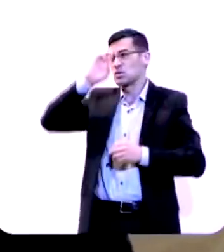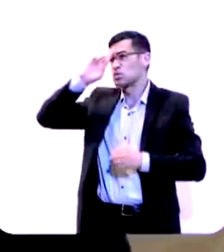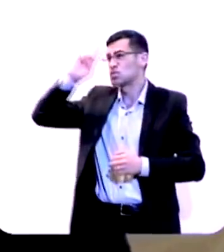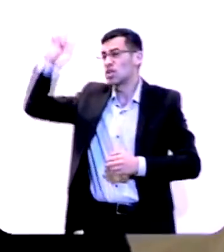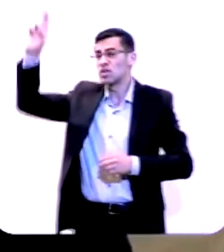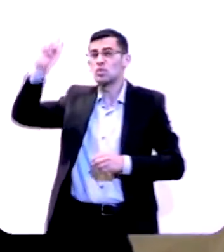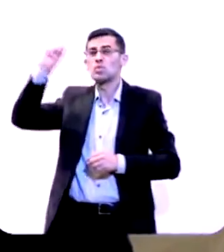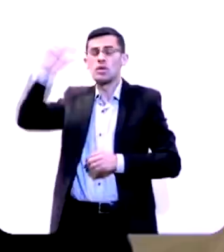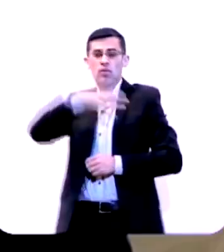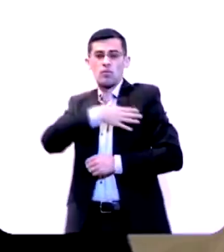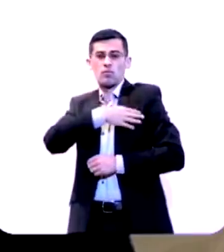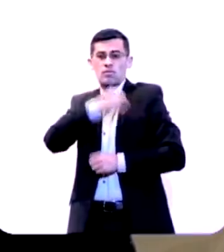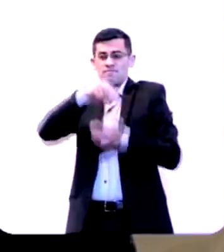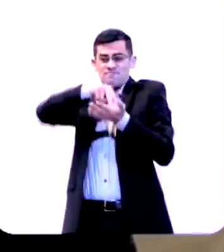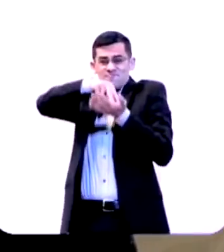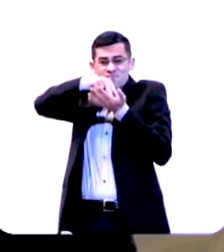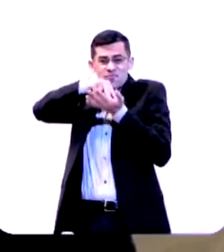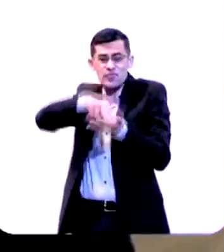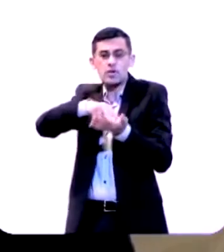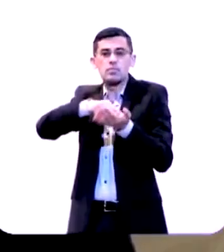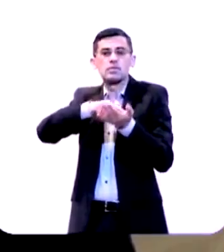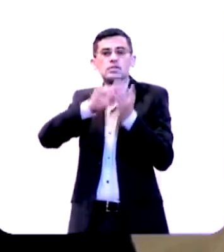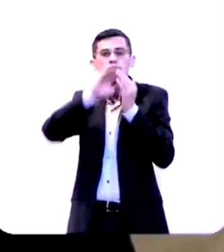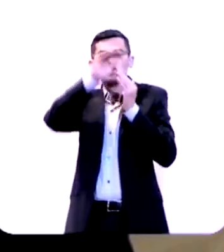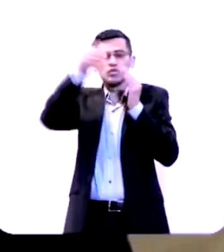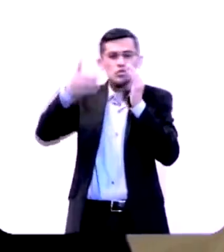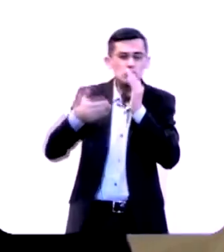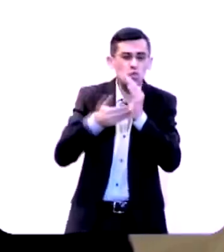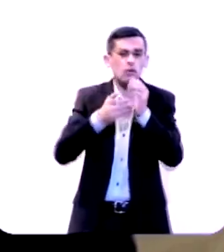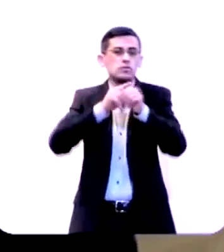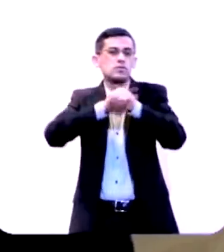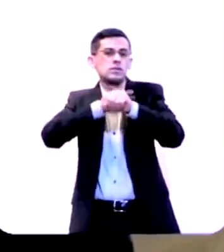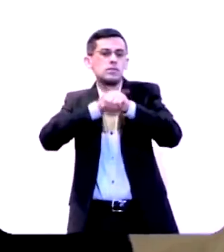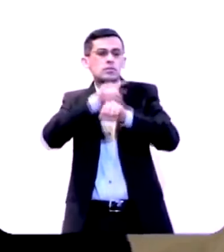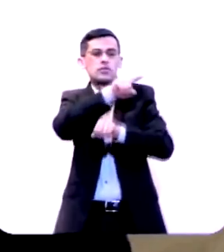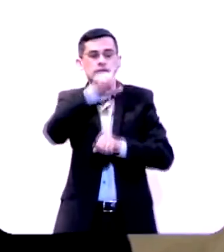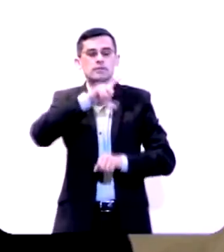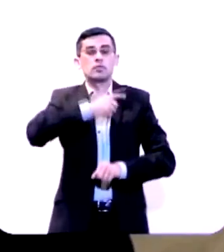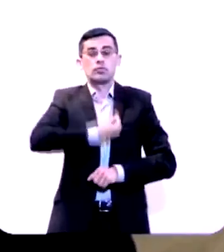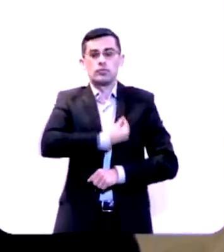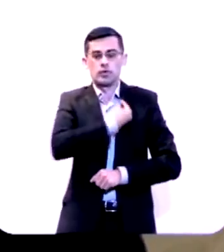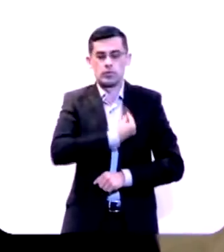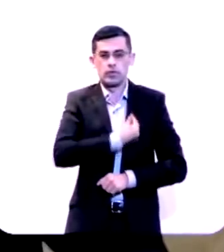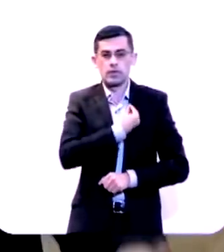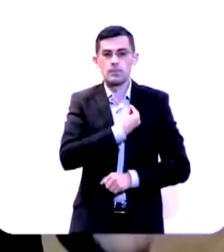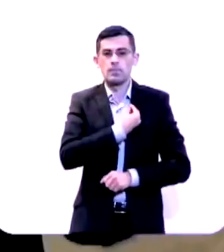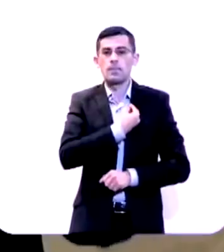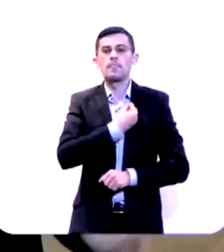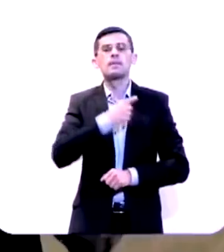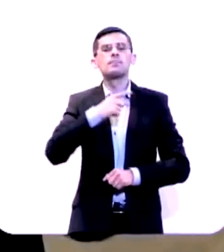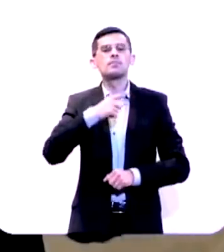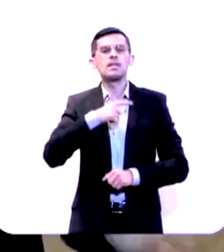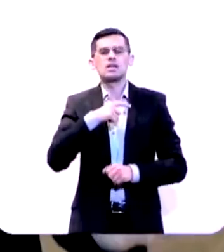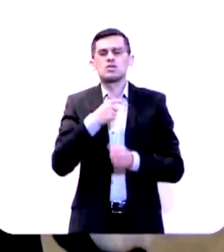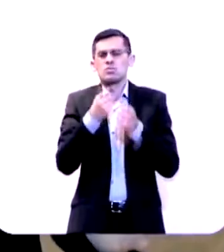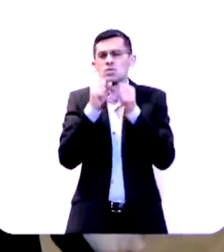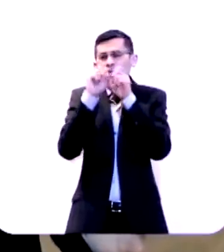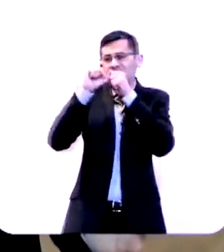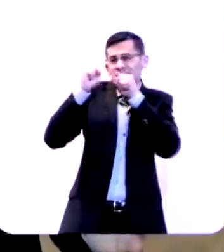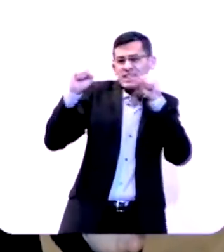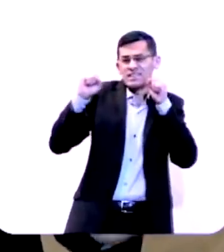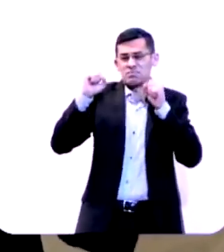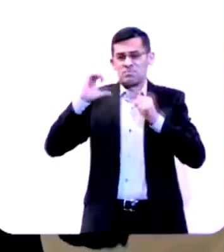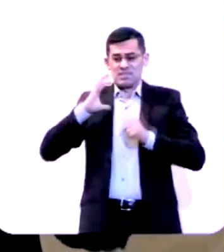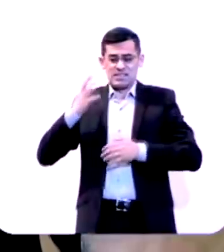será o firme fundamento nos tempos a que você pertence. Uma grande riqueza de